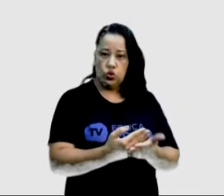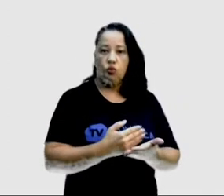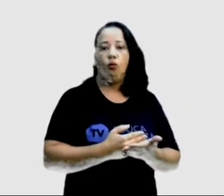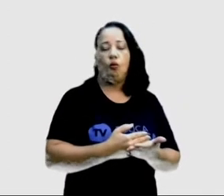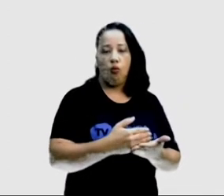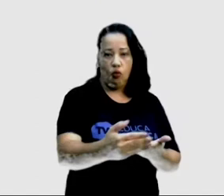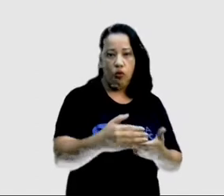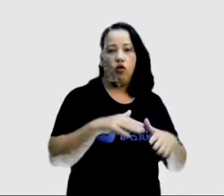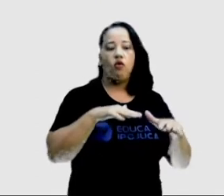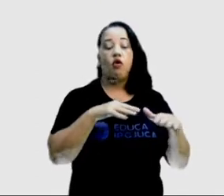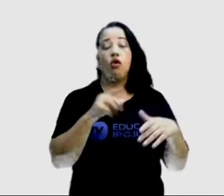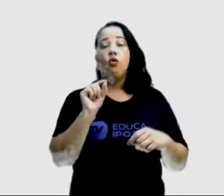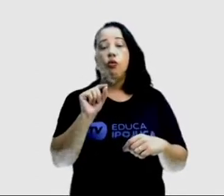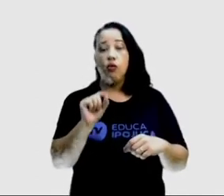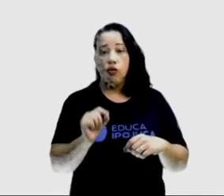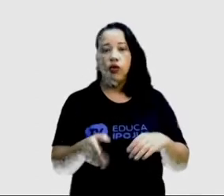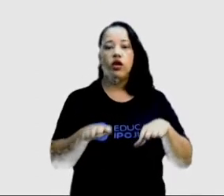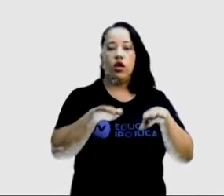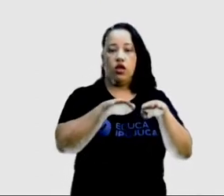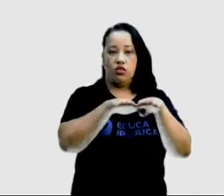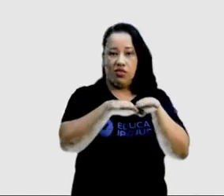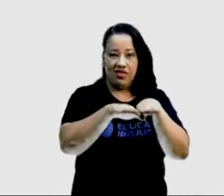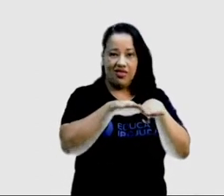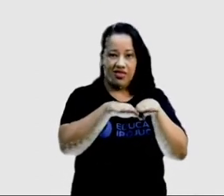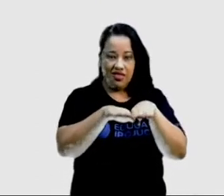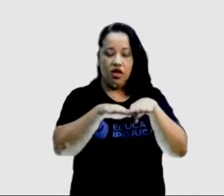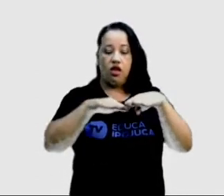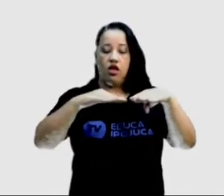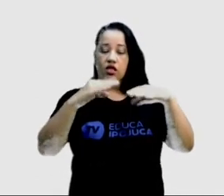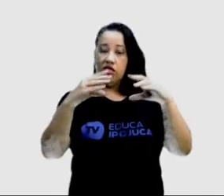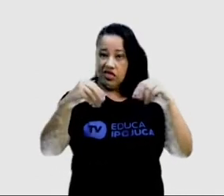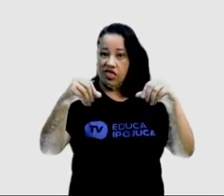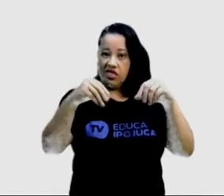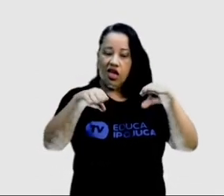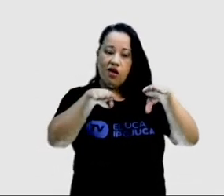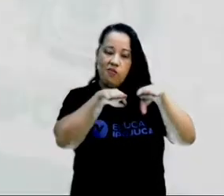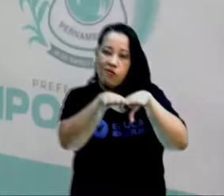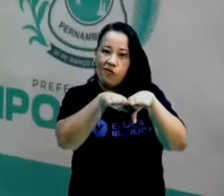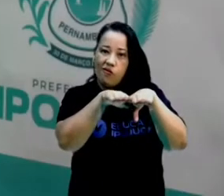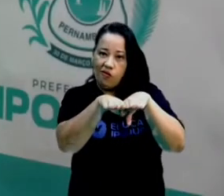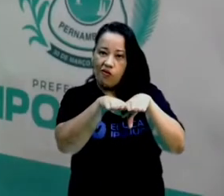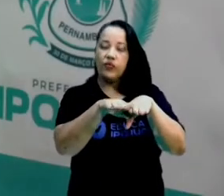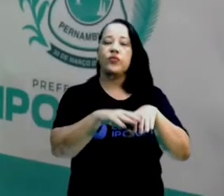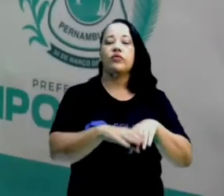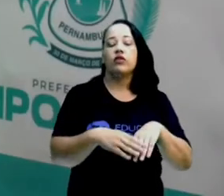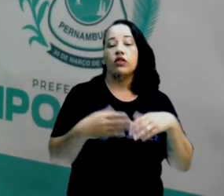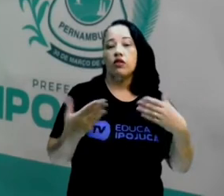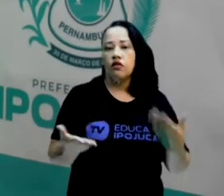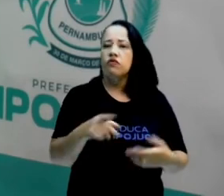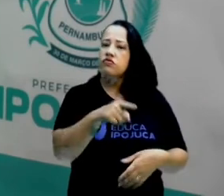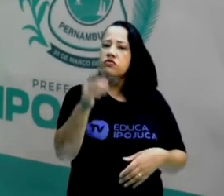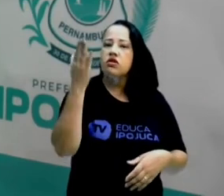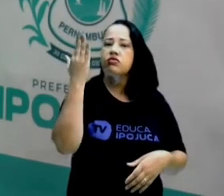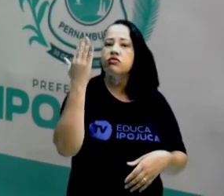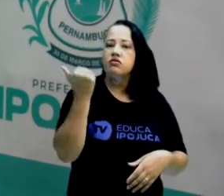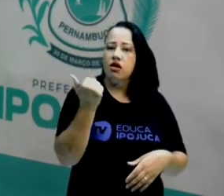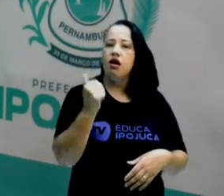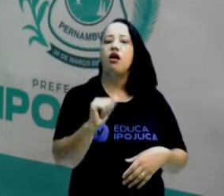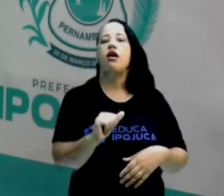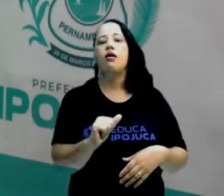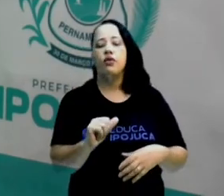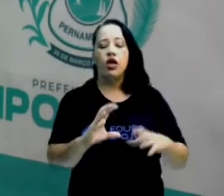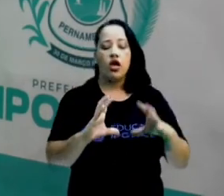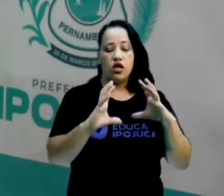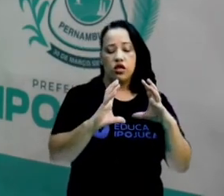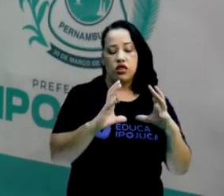movimentos das placas tectônicas. Vocês sabiam que a Terra, ela não é um corpo